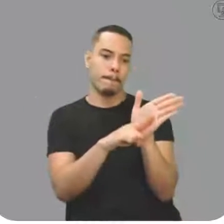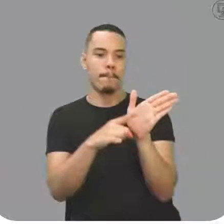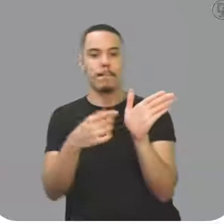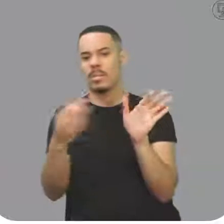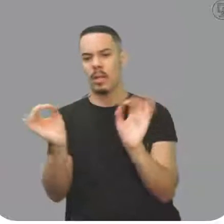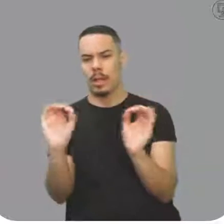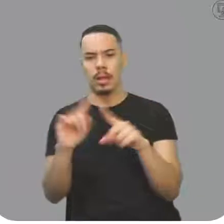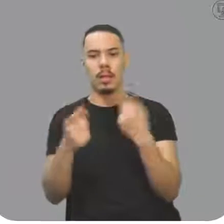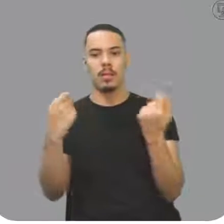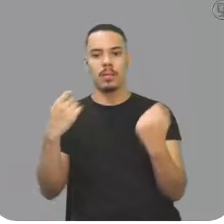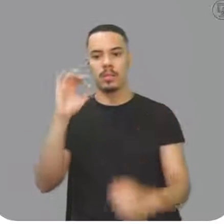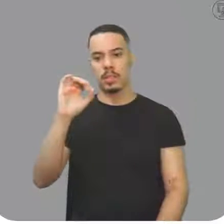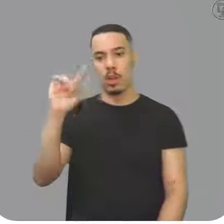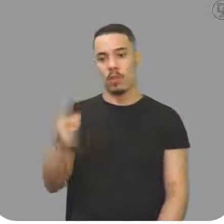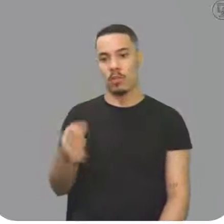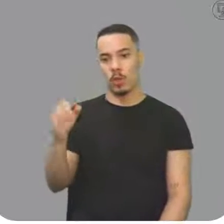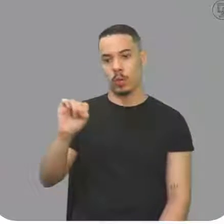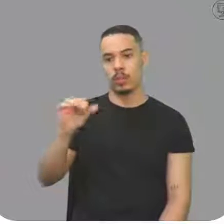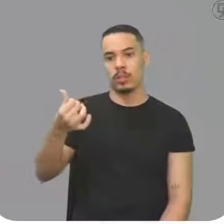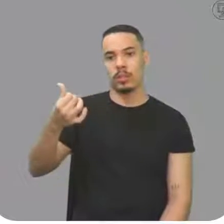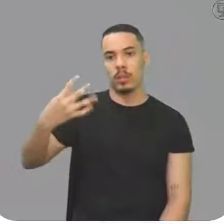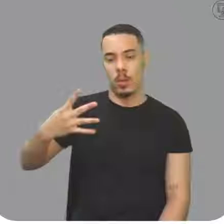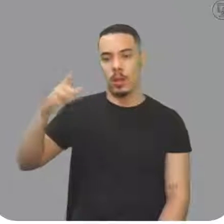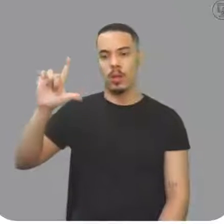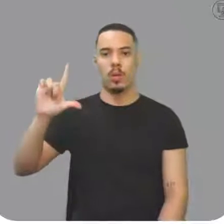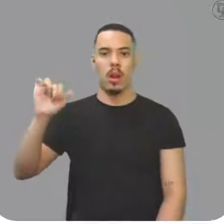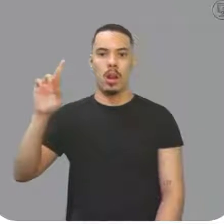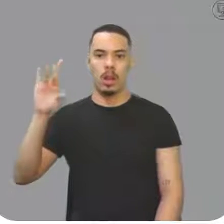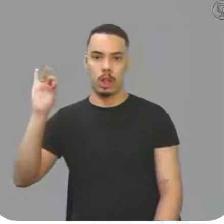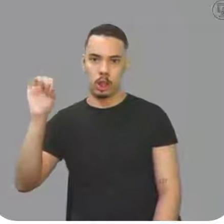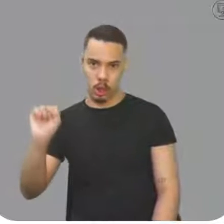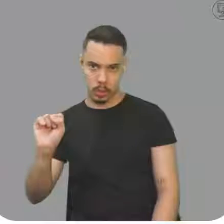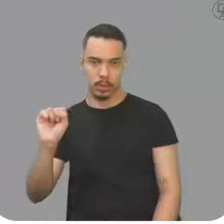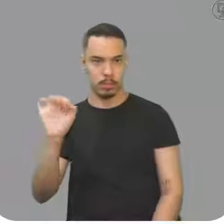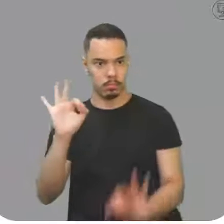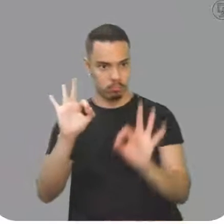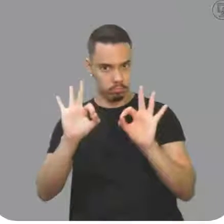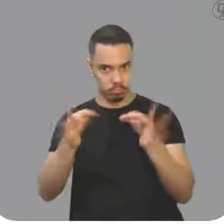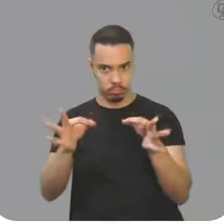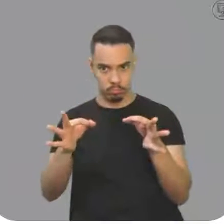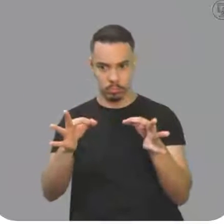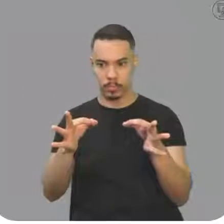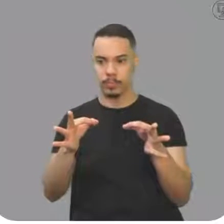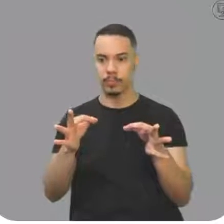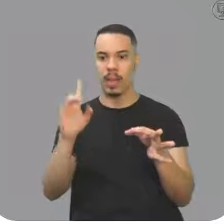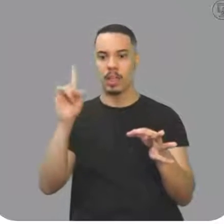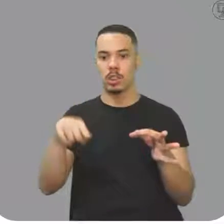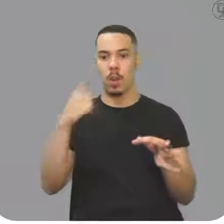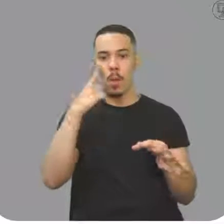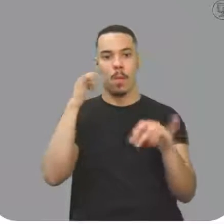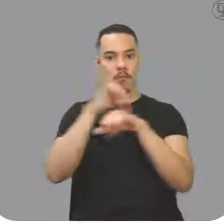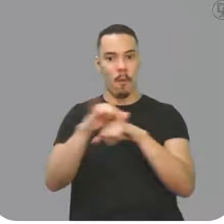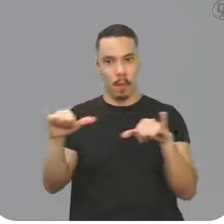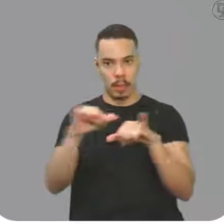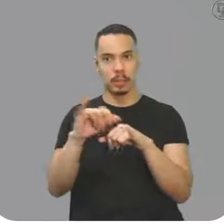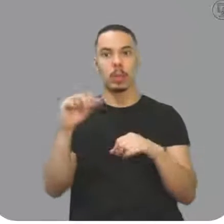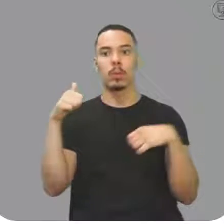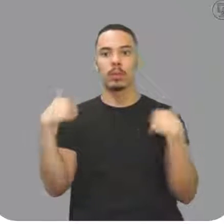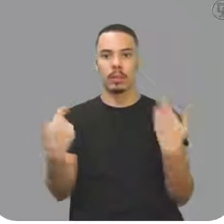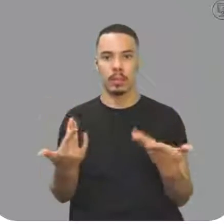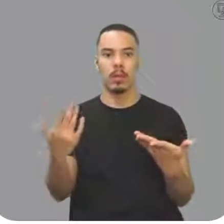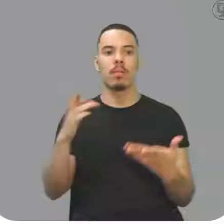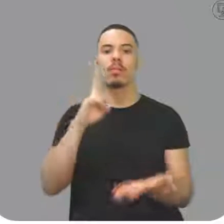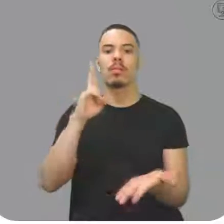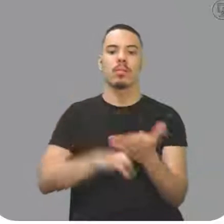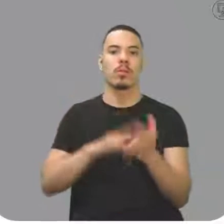0,864 litros. Certo? É só uma informação. Então, letra A.